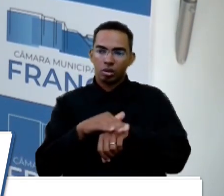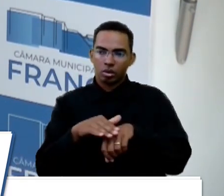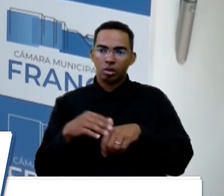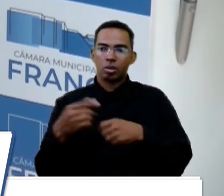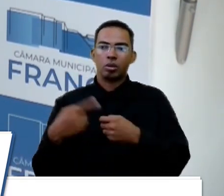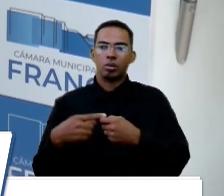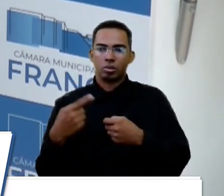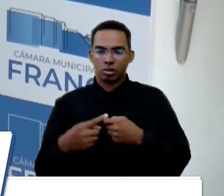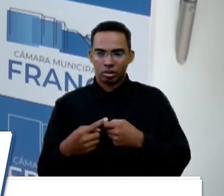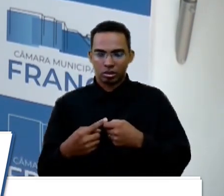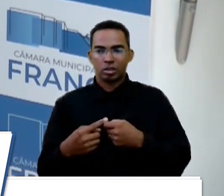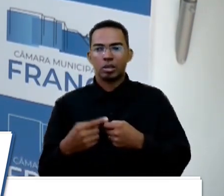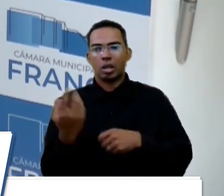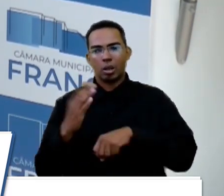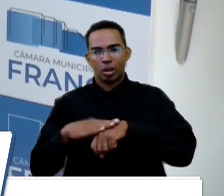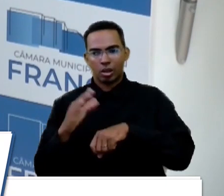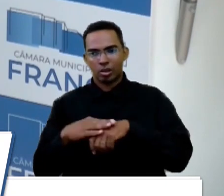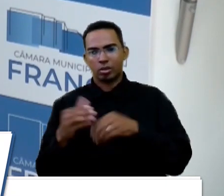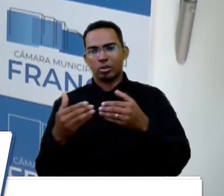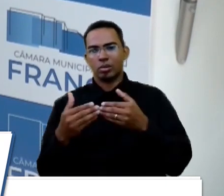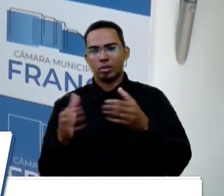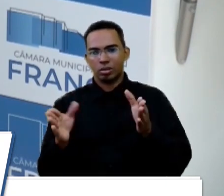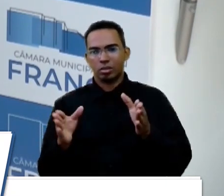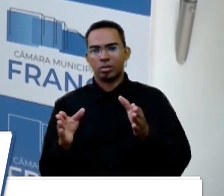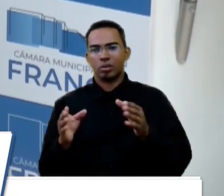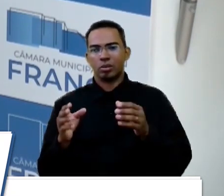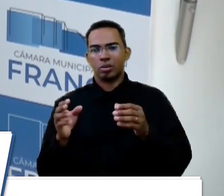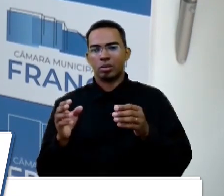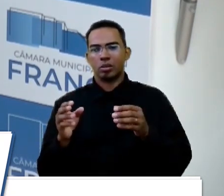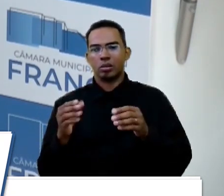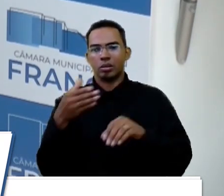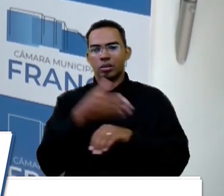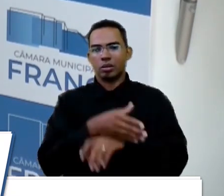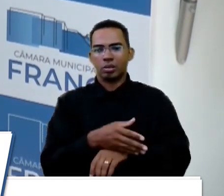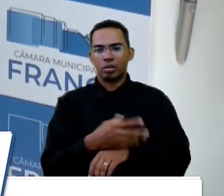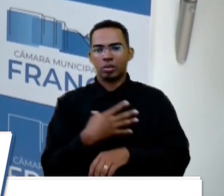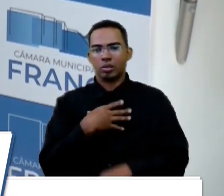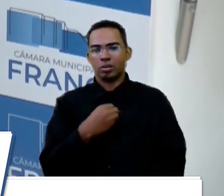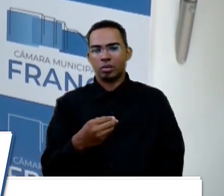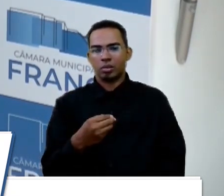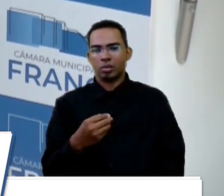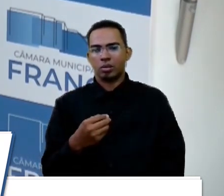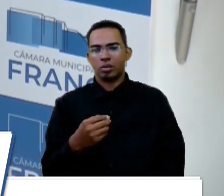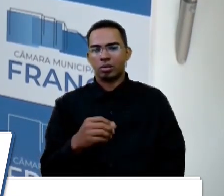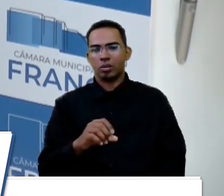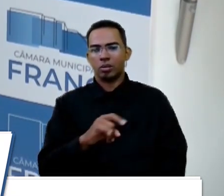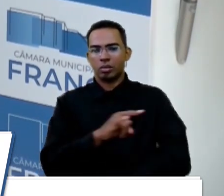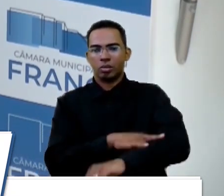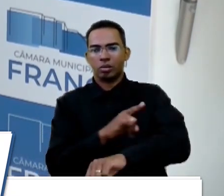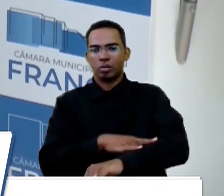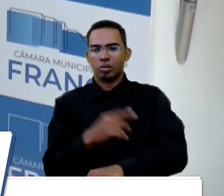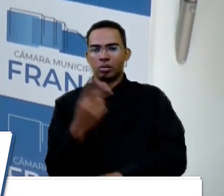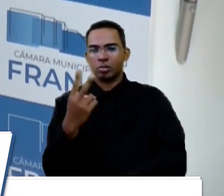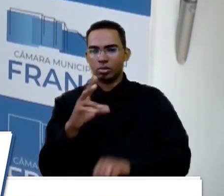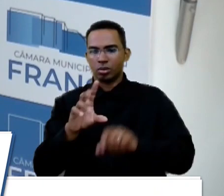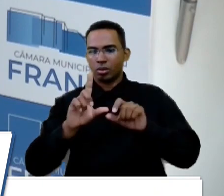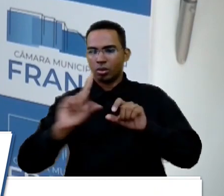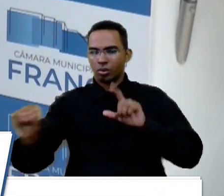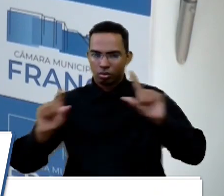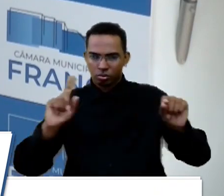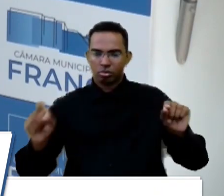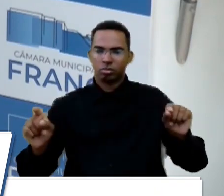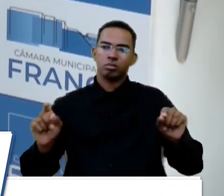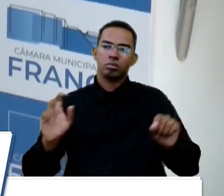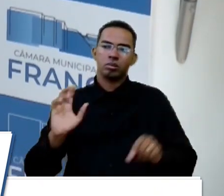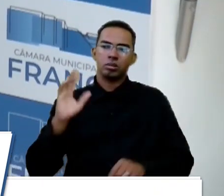enquanto ela foi abrir o portão pro vetimóvel entrar, o filho dela abriu a porta do banheiro, e os dois animais escaparam. Foi um acidente.